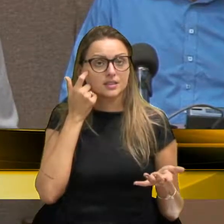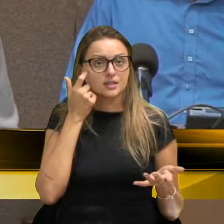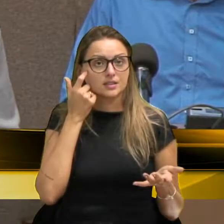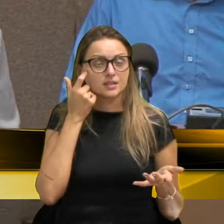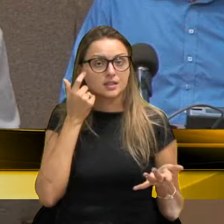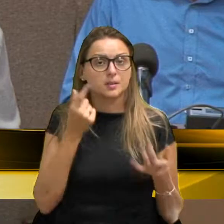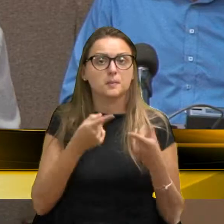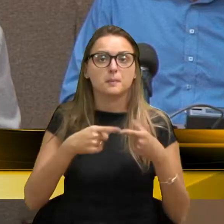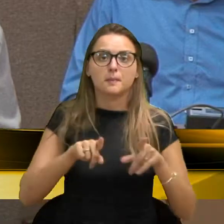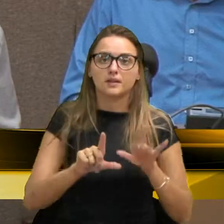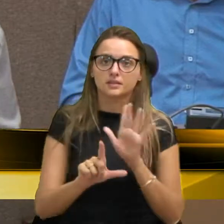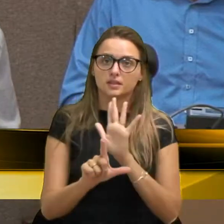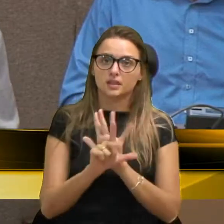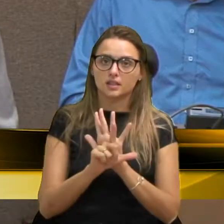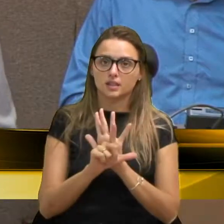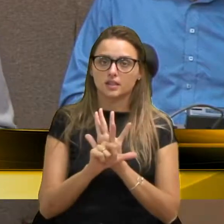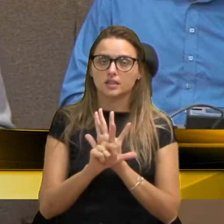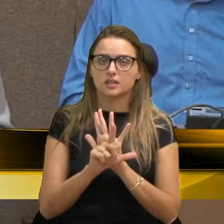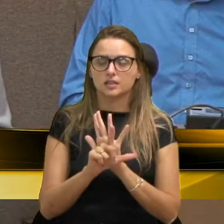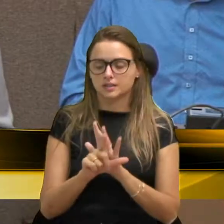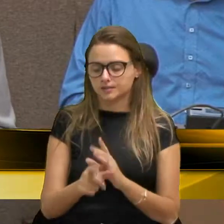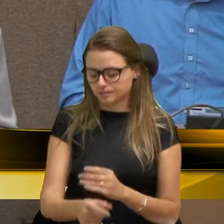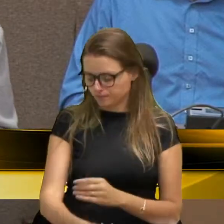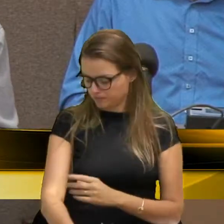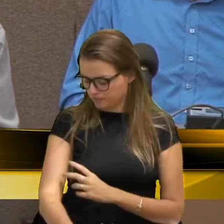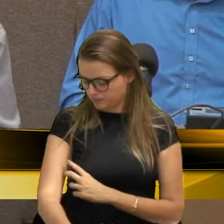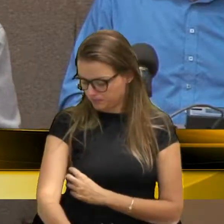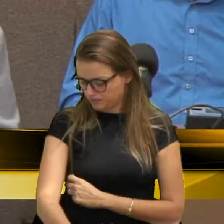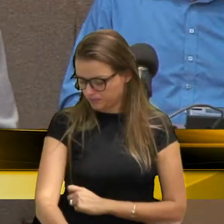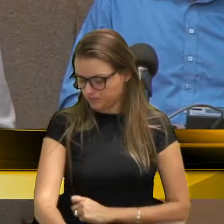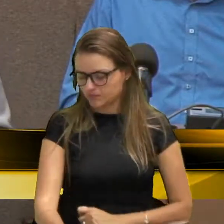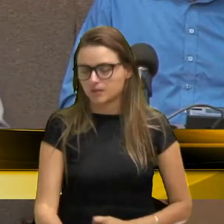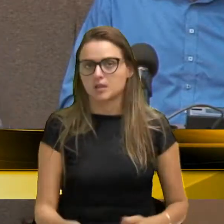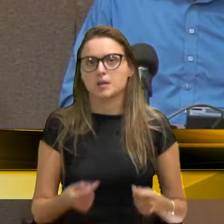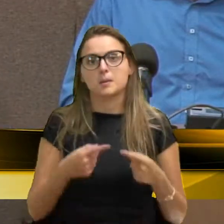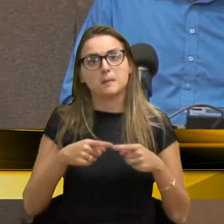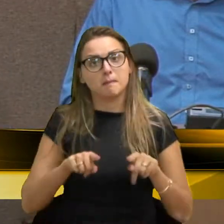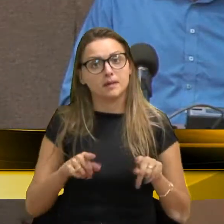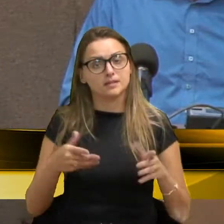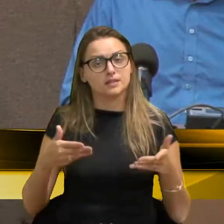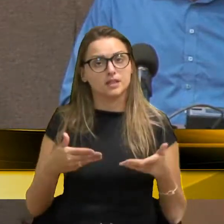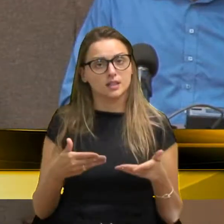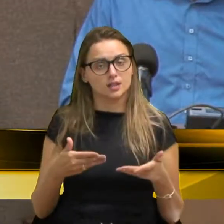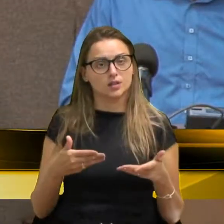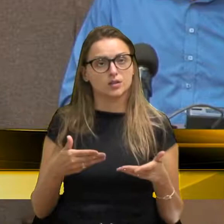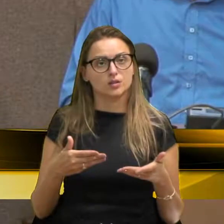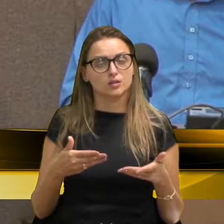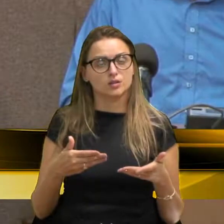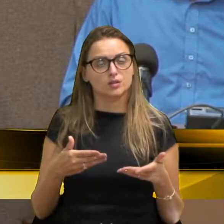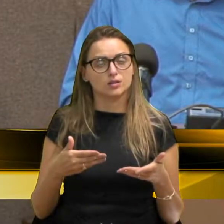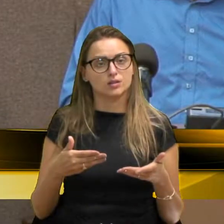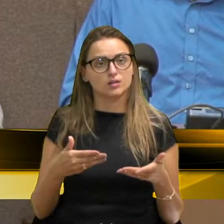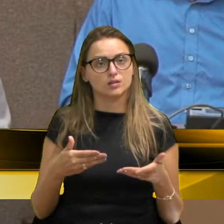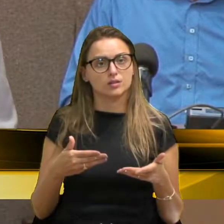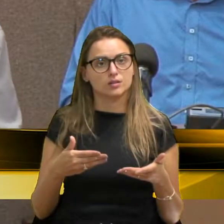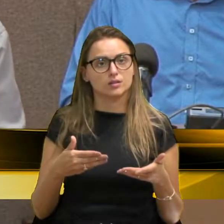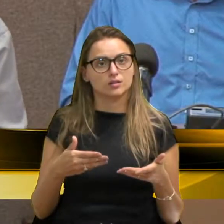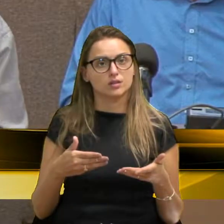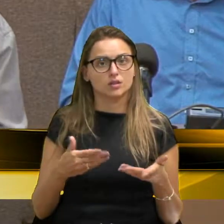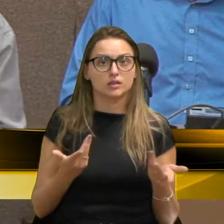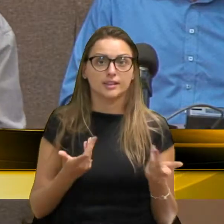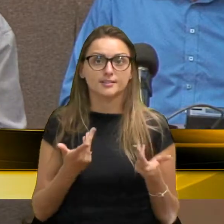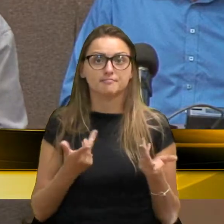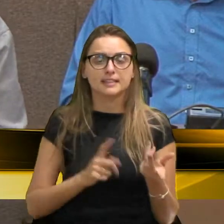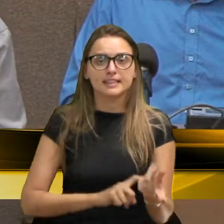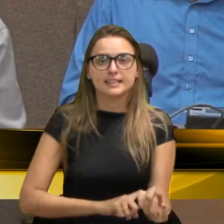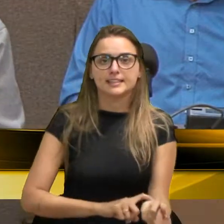a lei diz, que era um dia de... Uma parte, vereador. Mas, fico com, mais, nessa, nessa angústia, que seja,